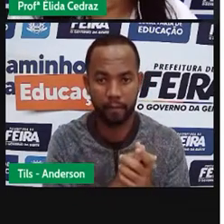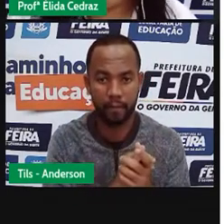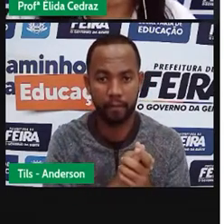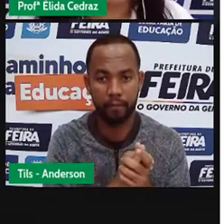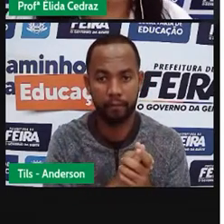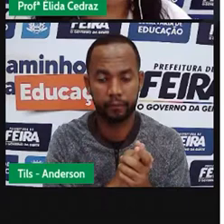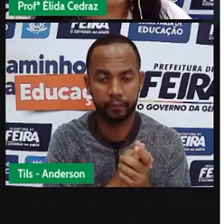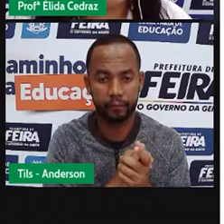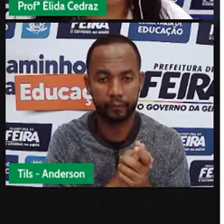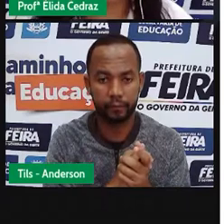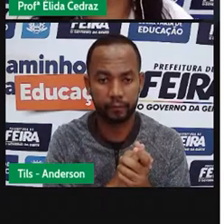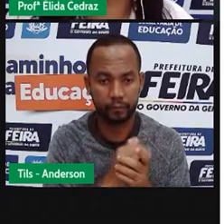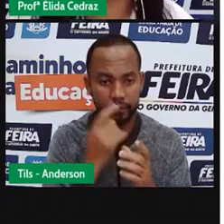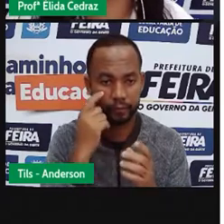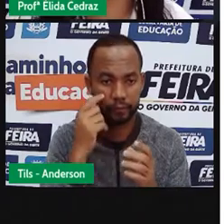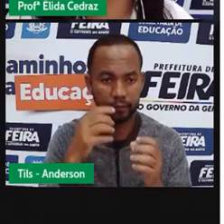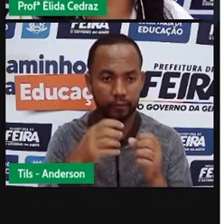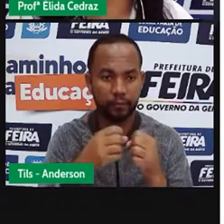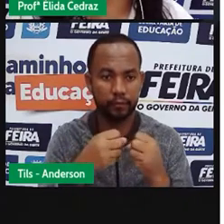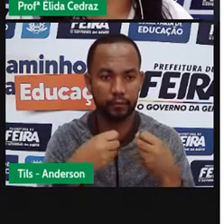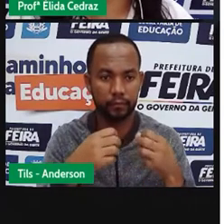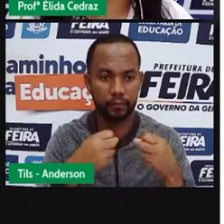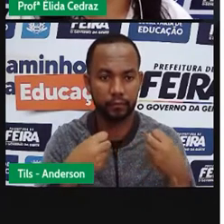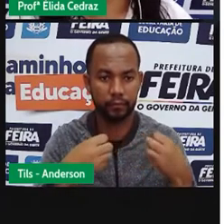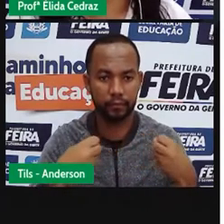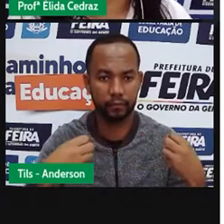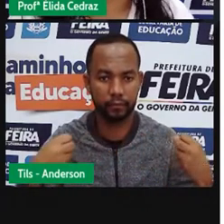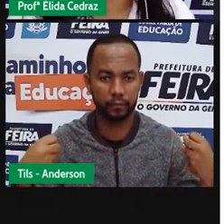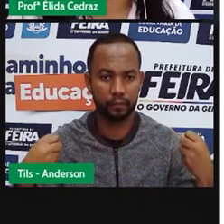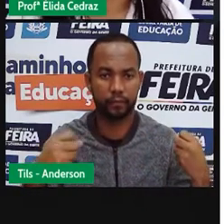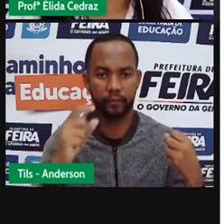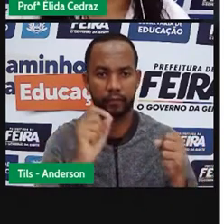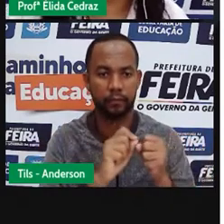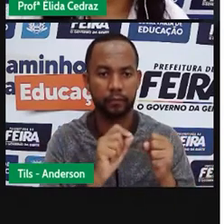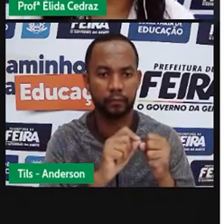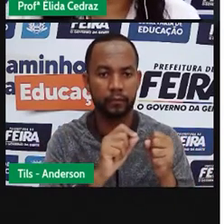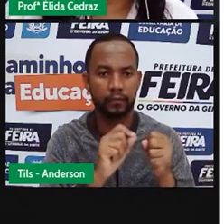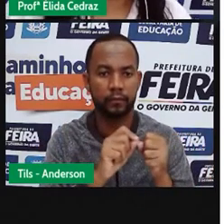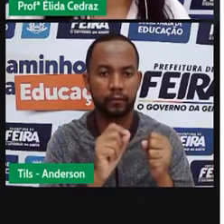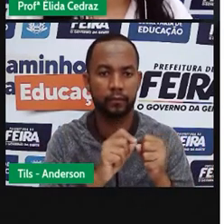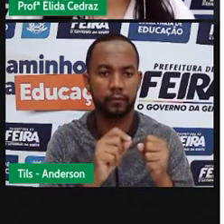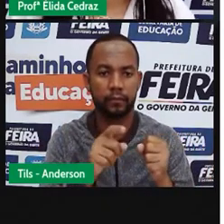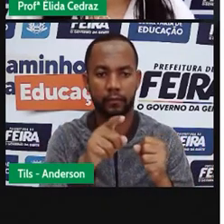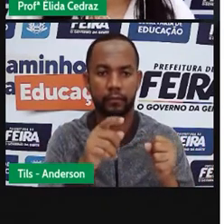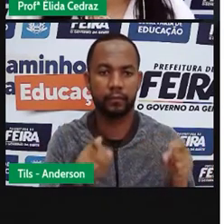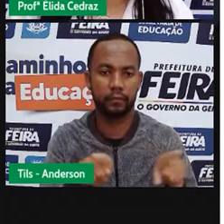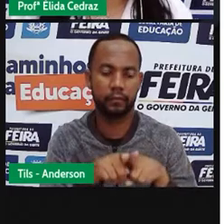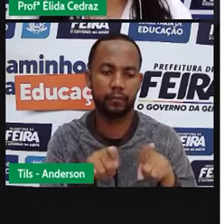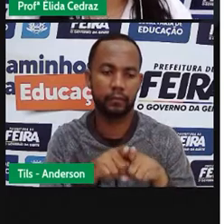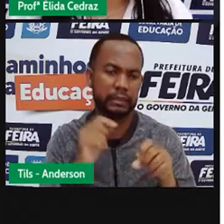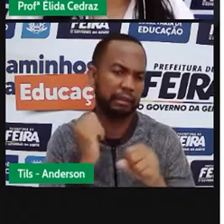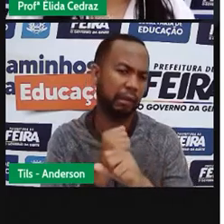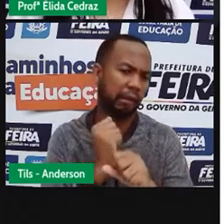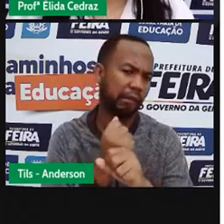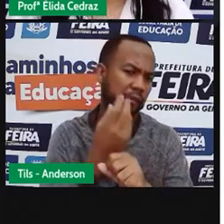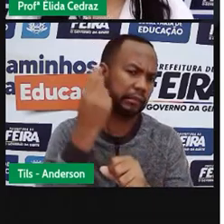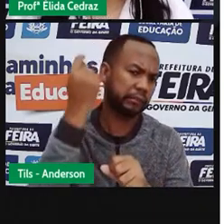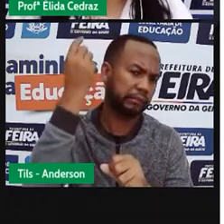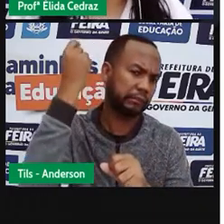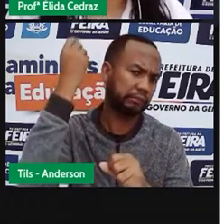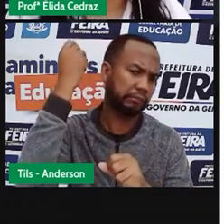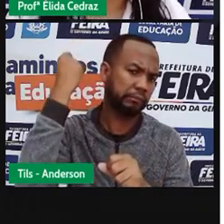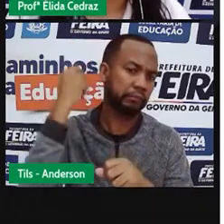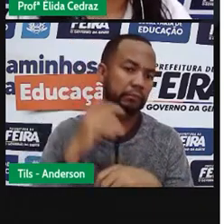Aqui um pergaminho, feito das folhas do papiro, e esses são os rolos. Com o passar do tempo, os